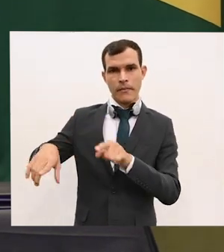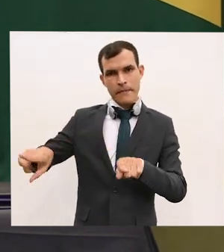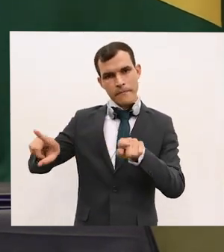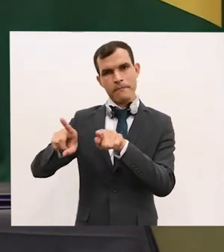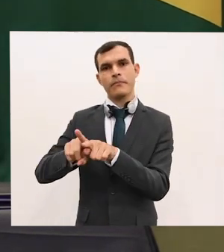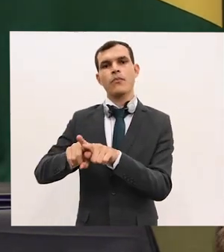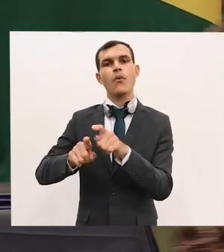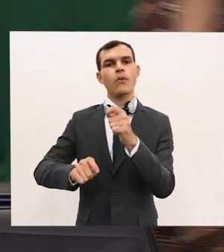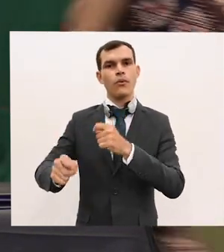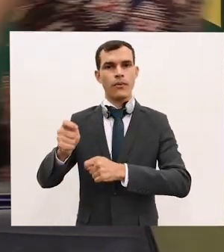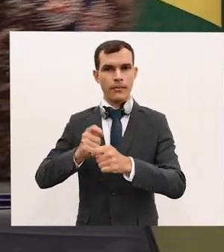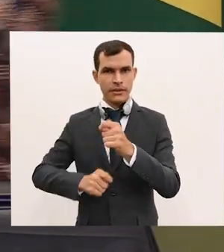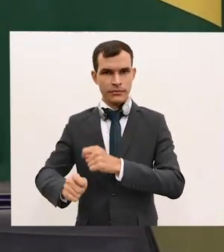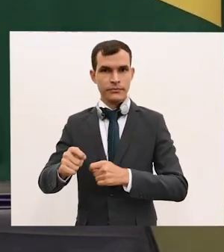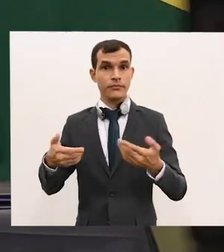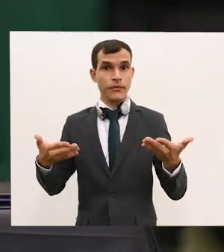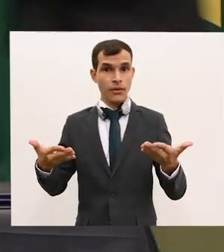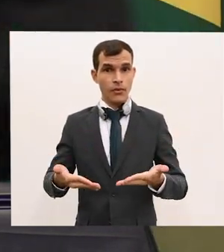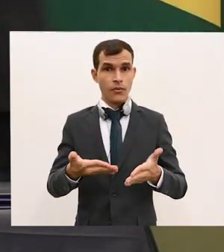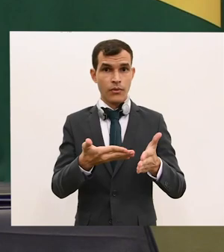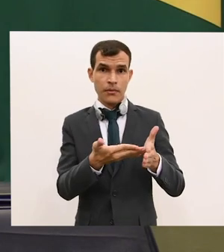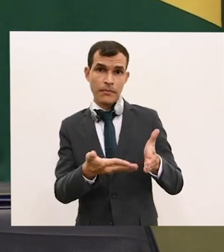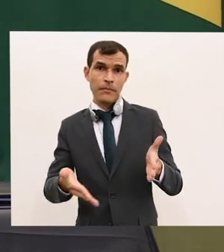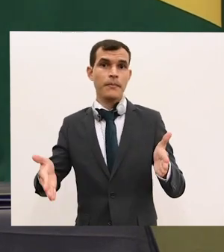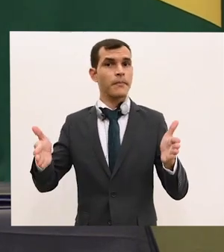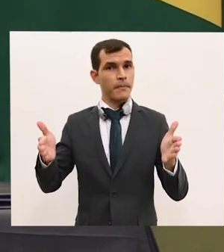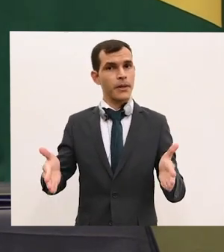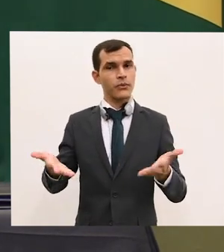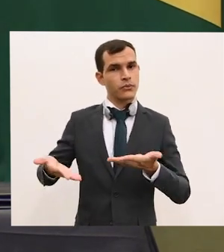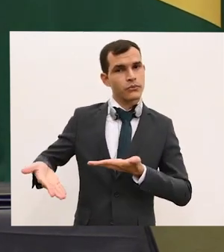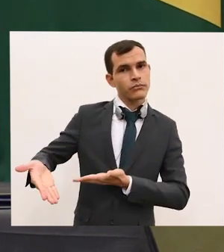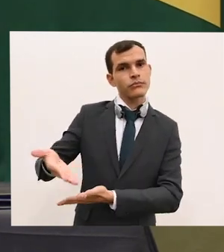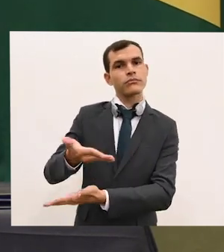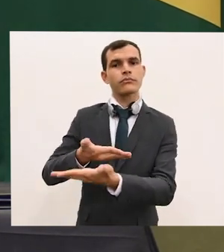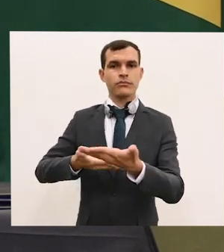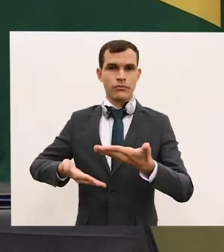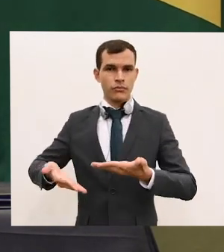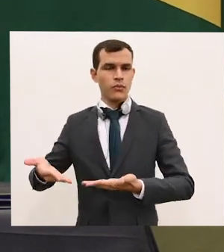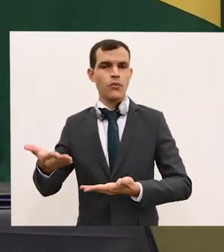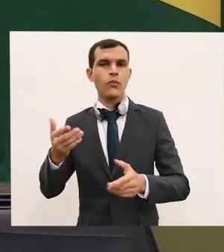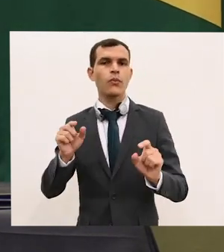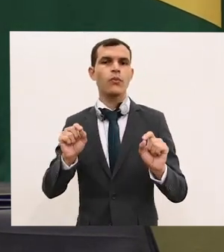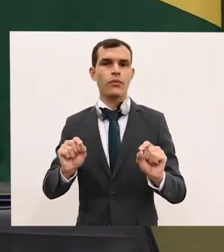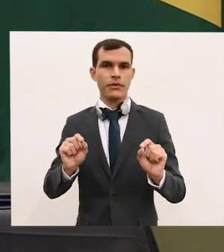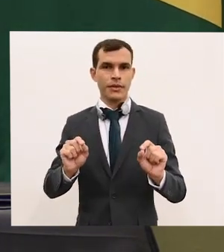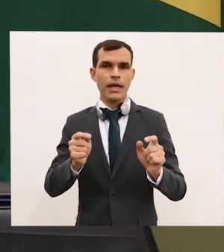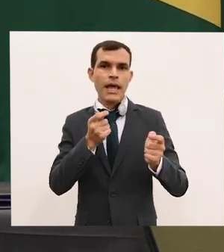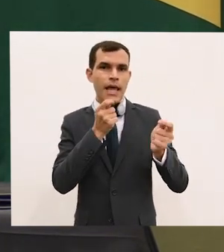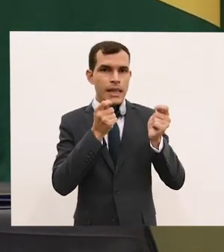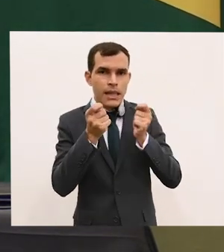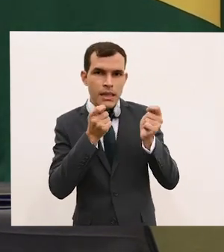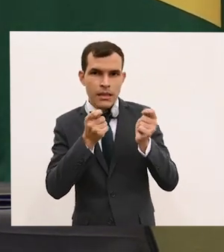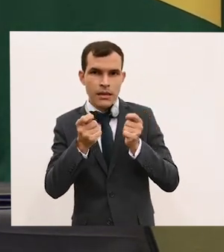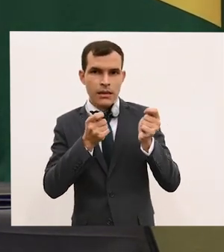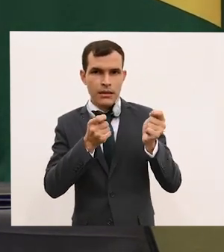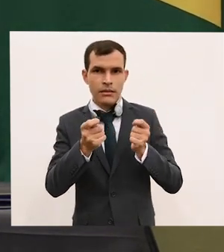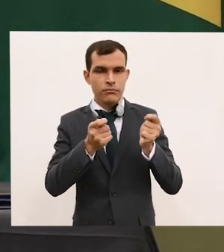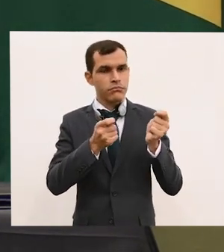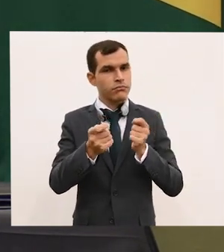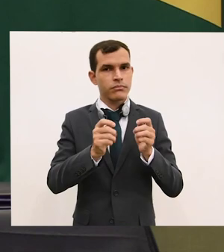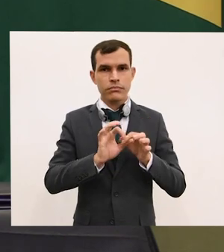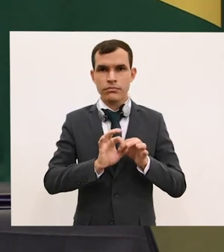um momento interativo, em que concedemos à imprensa alguma